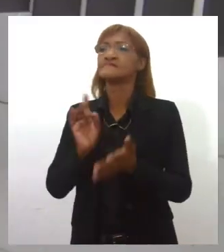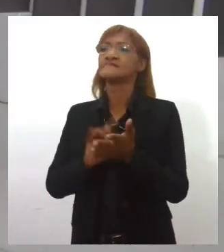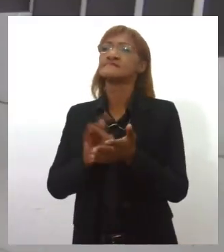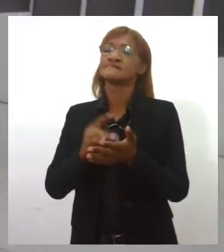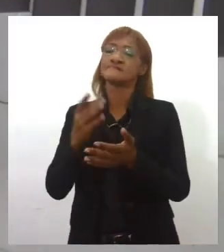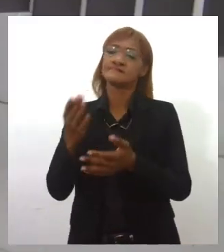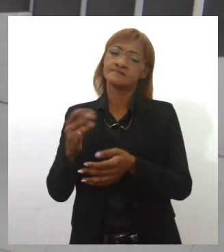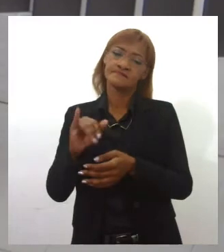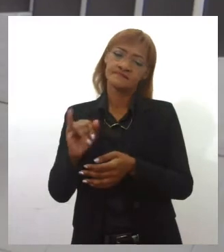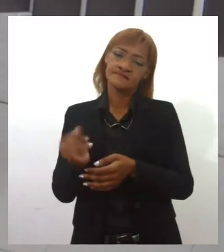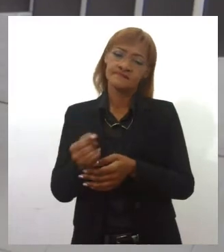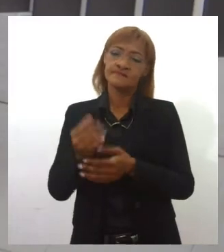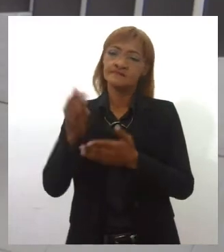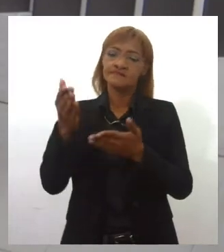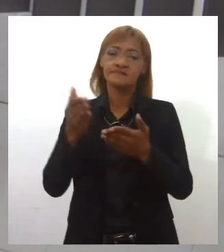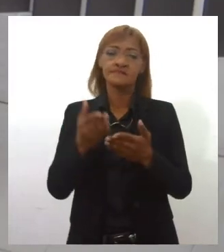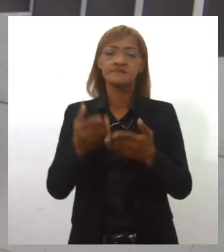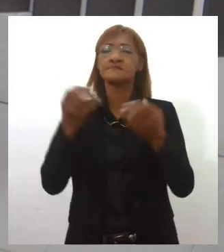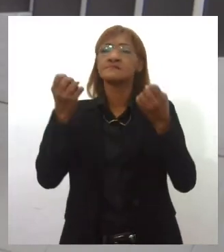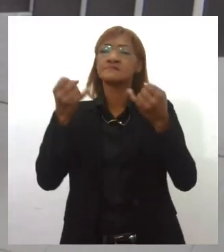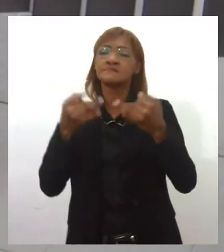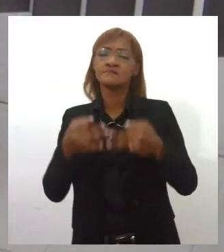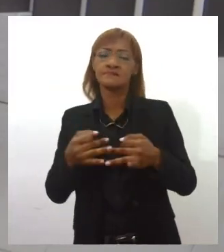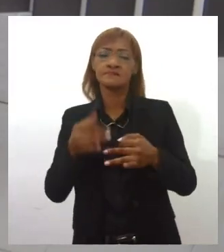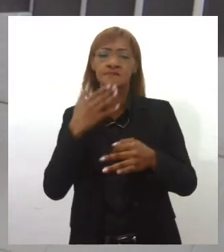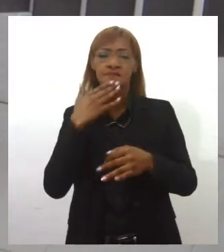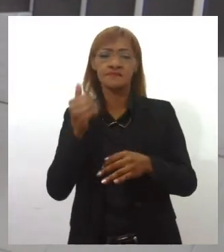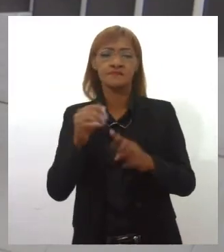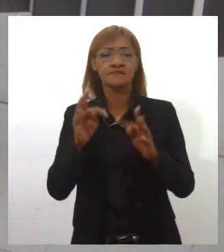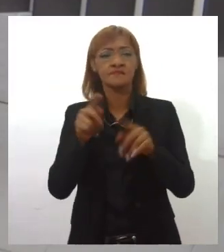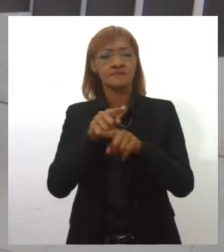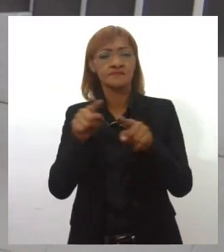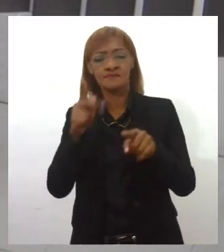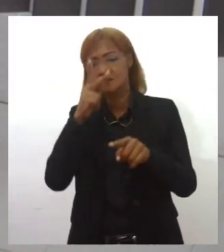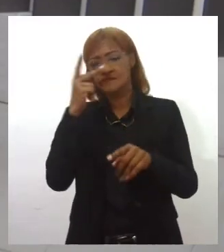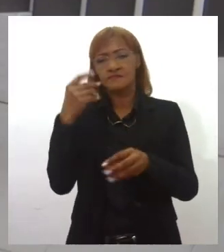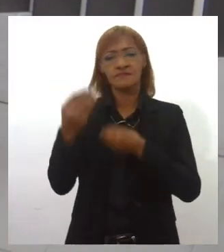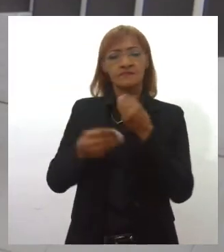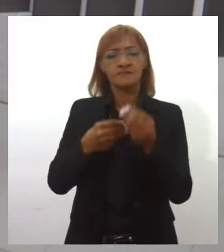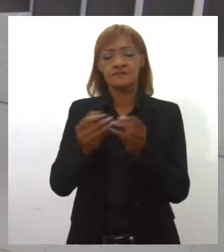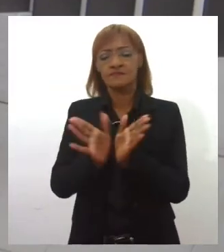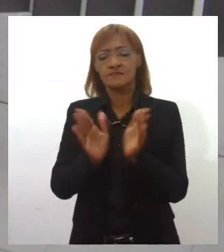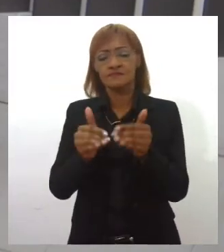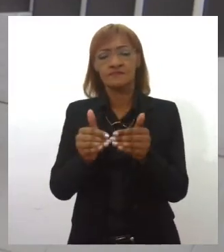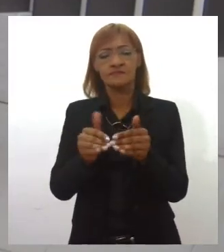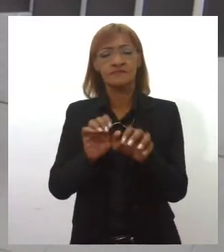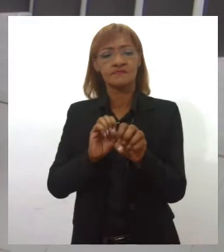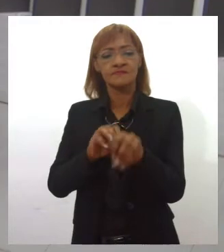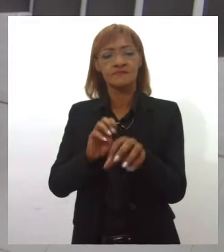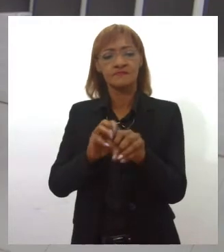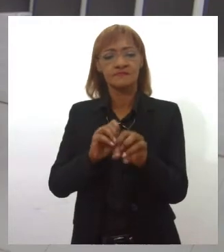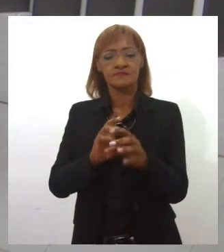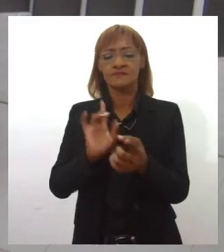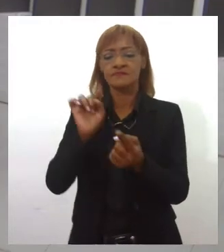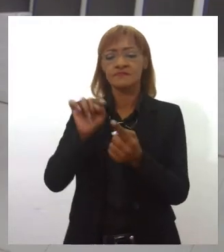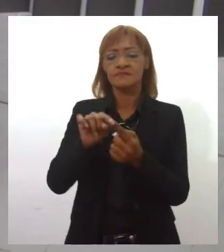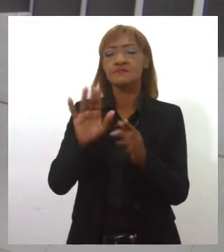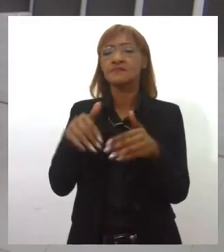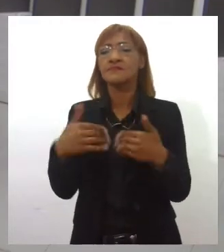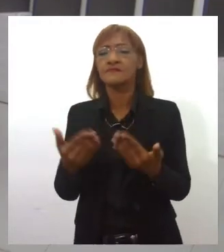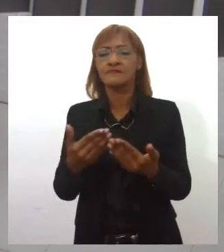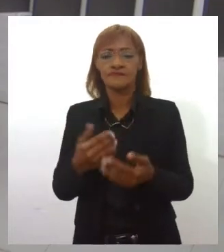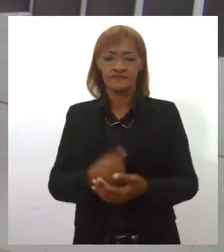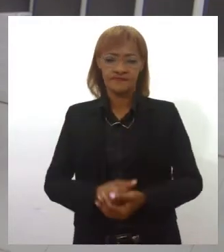aproveitando, então, a sua participação, eu queria que você explicasse um pouco melhor para as pessoas como é que funciona o trabalho do Fórum Nacional de Educação, os objetivos dele, como é que